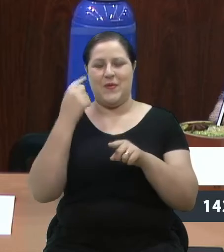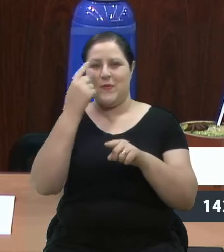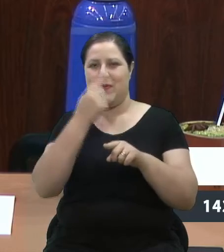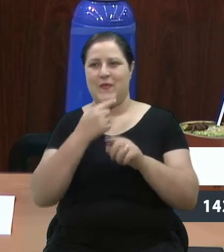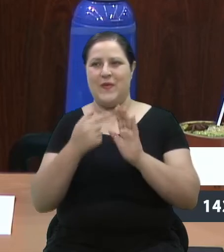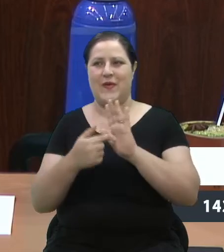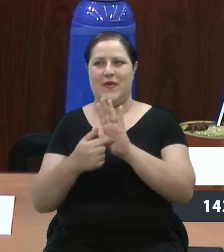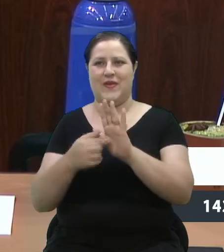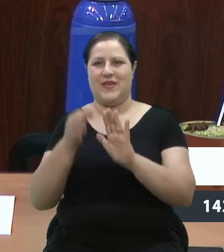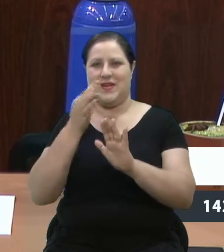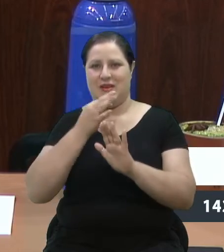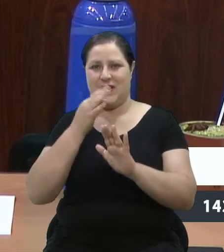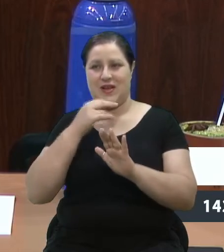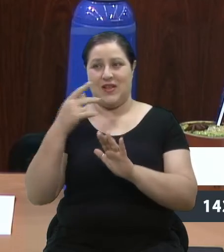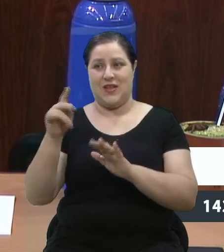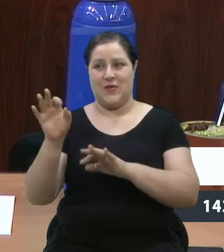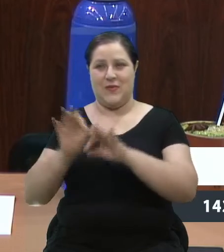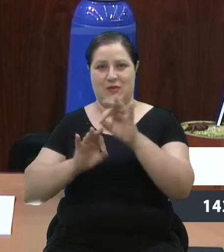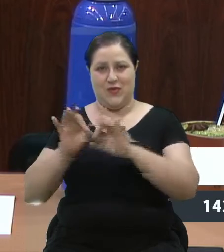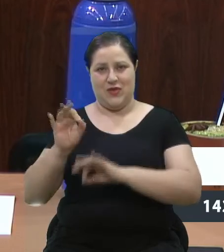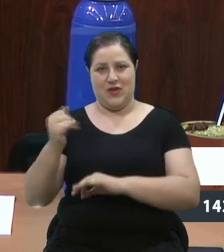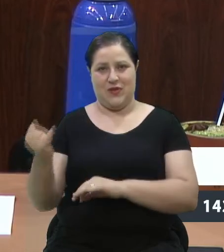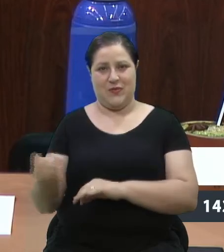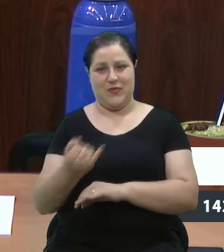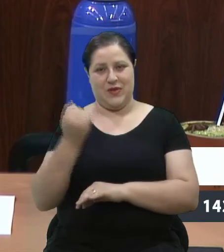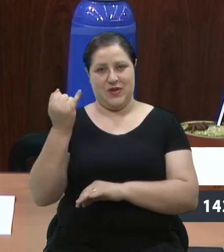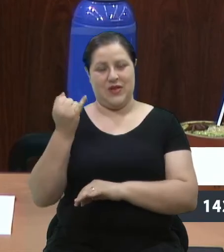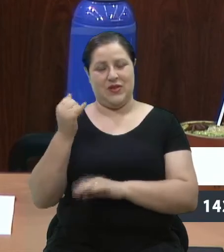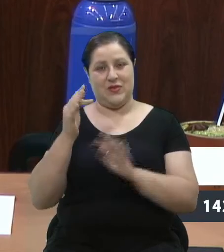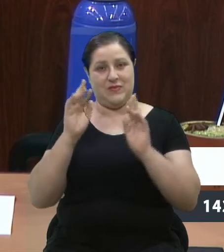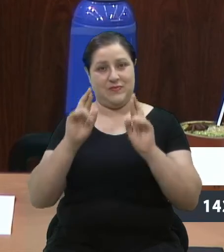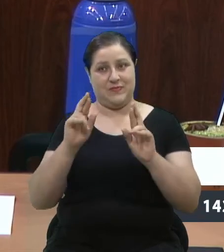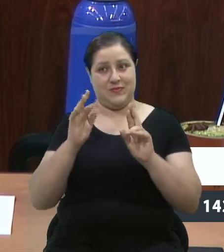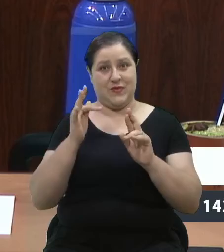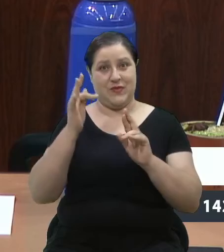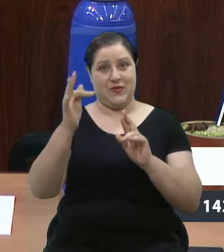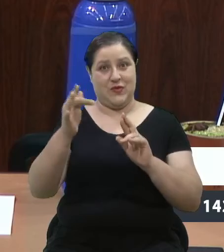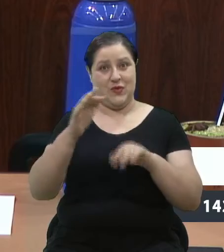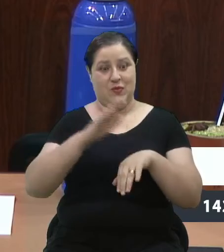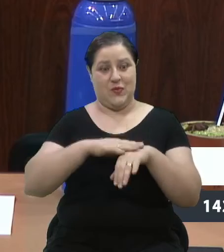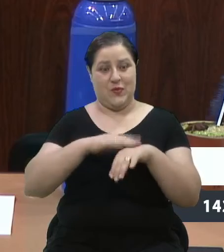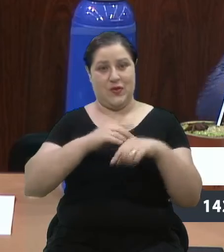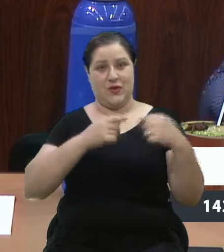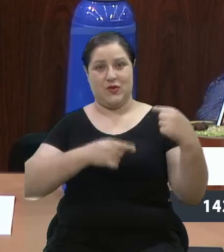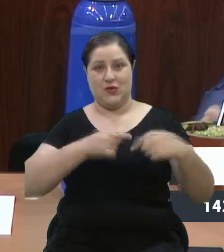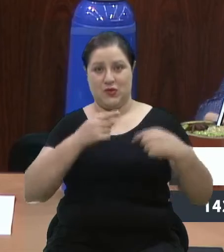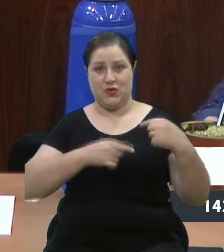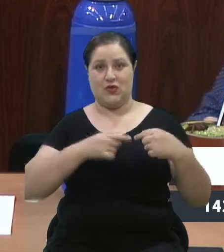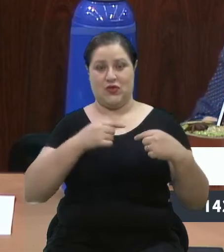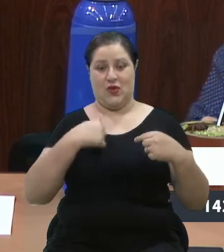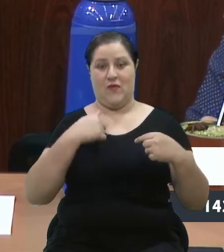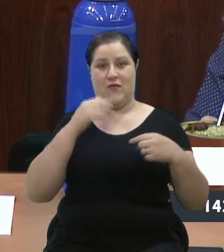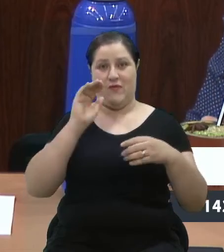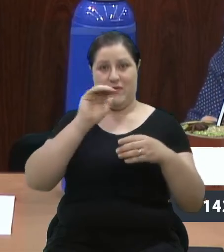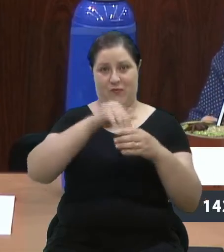e, certamente, no momento oportuno, nós faremos a discussão e votaremos favoráveis. Era isso. Obrigado, vereadora.